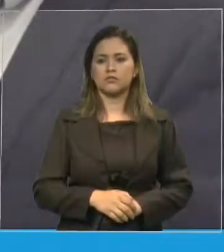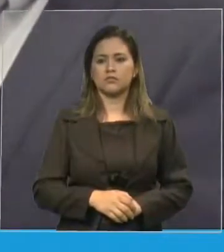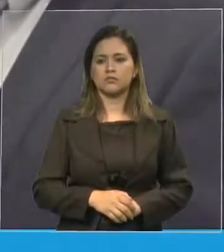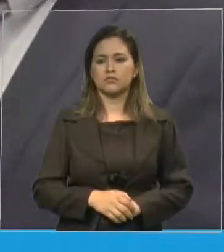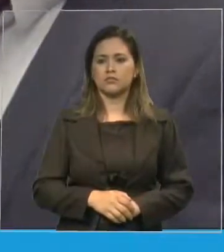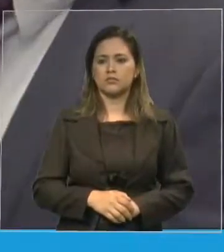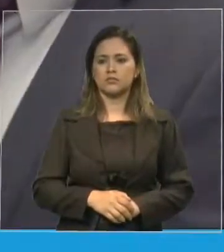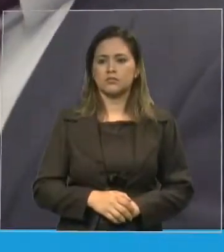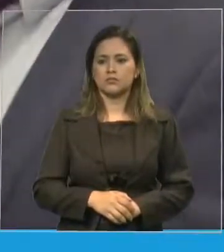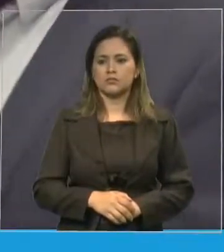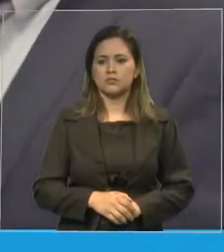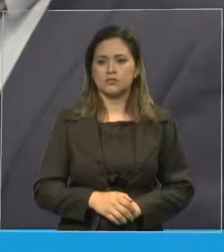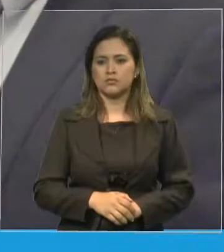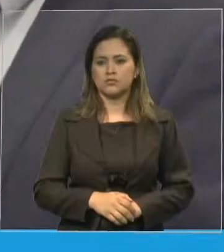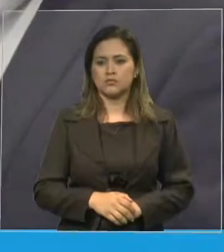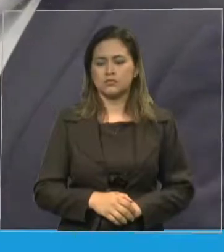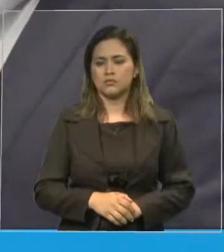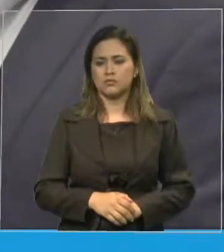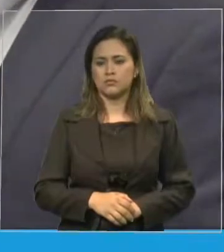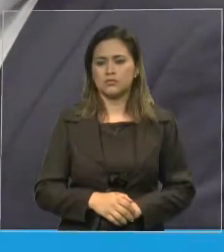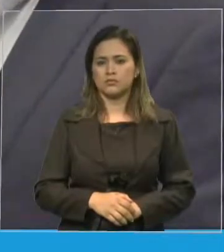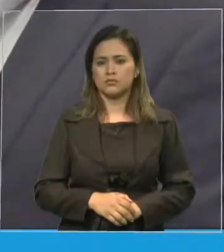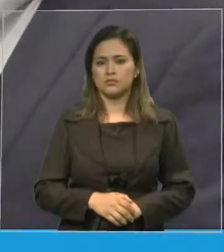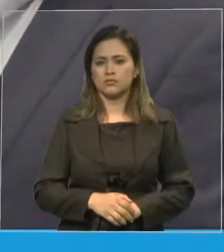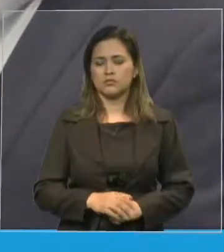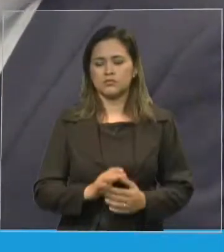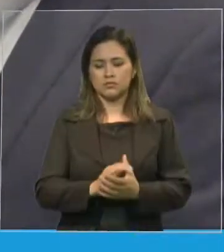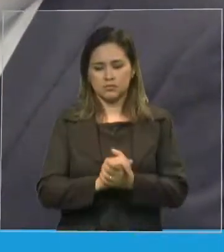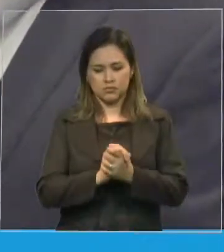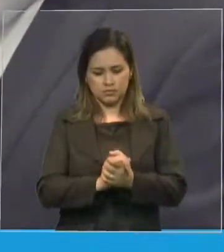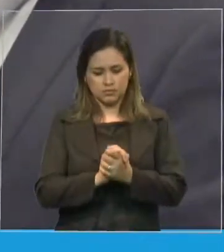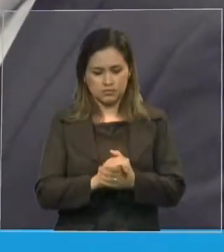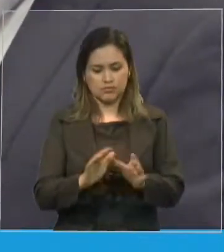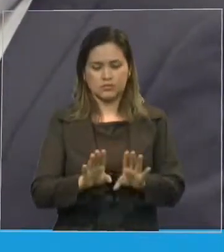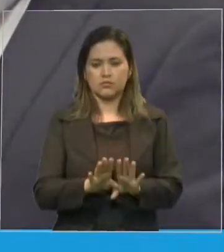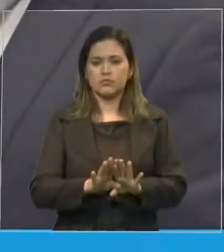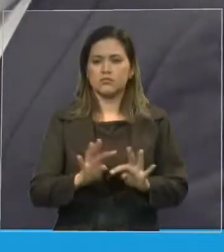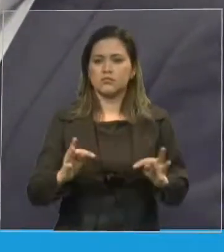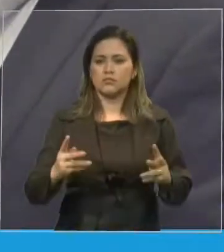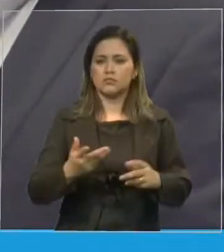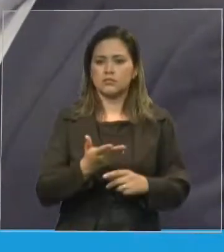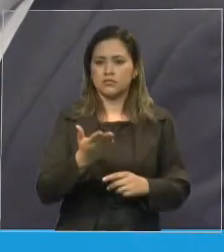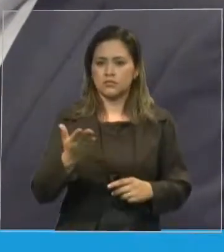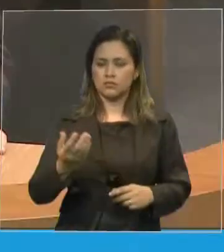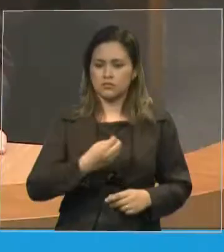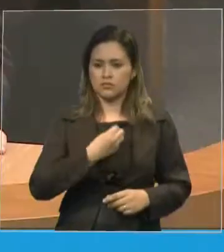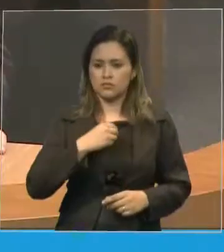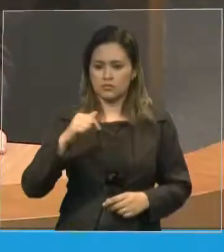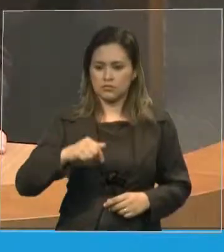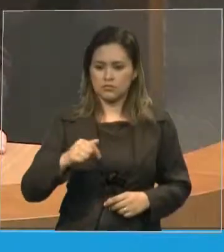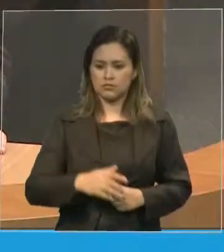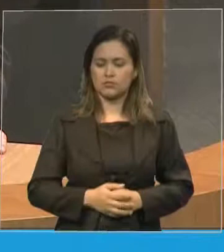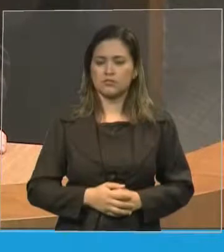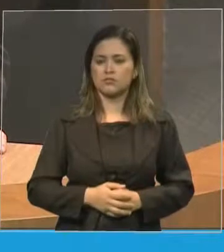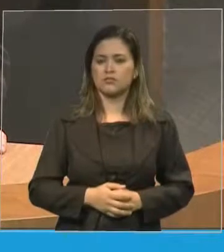parabenizo também todos os companheiros aqui presentes os missionários